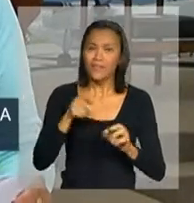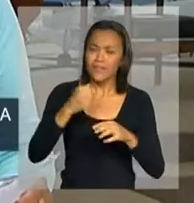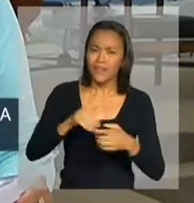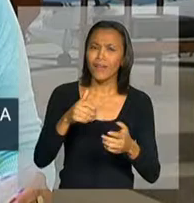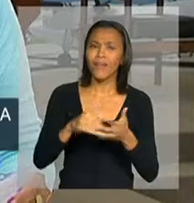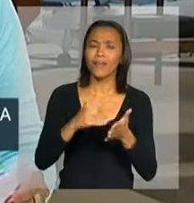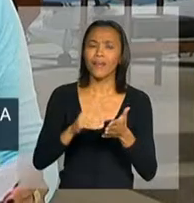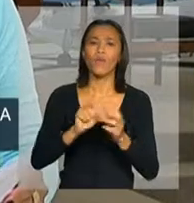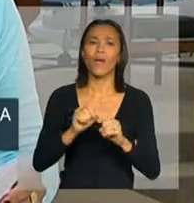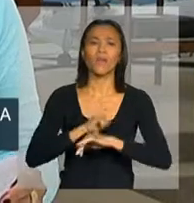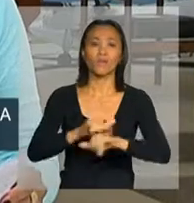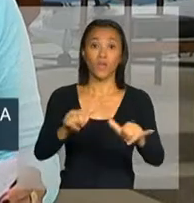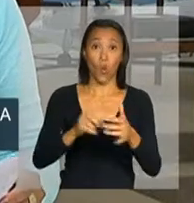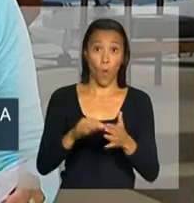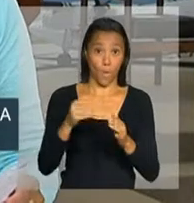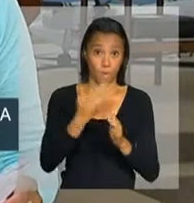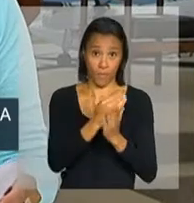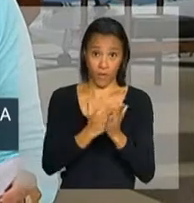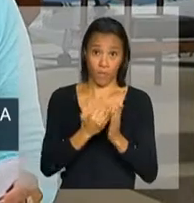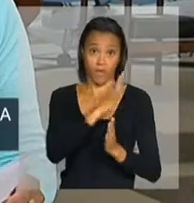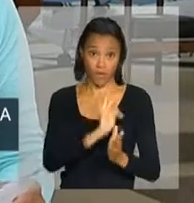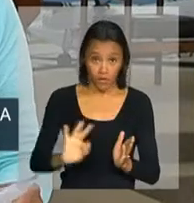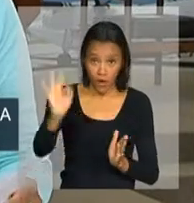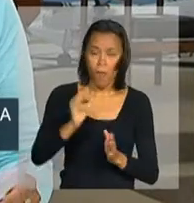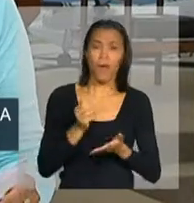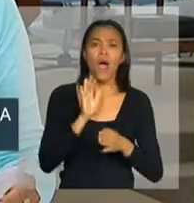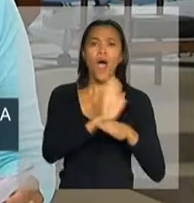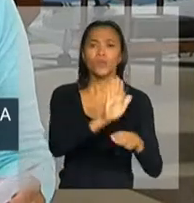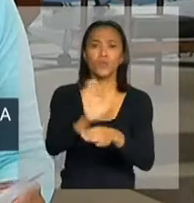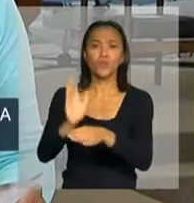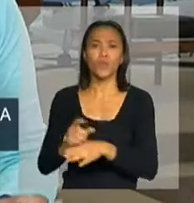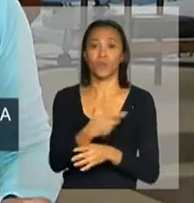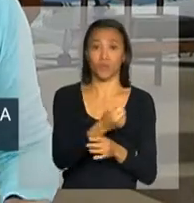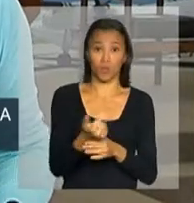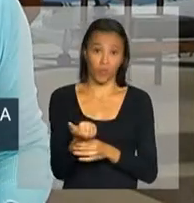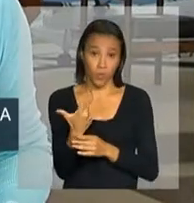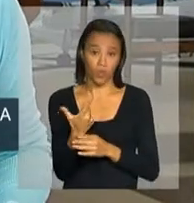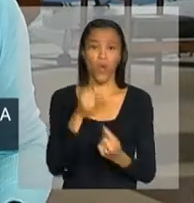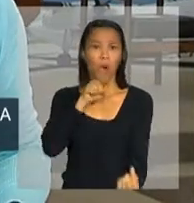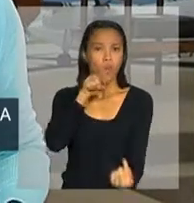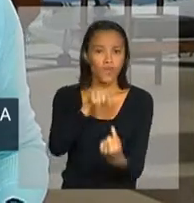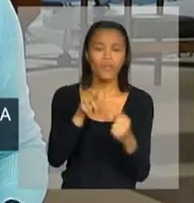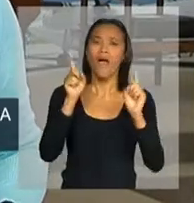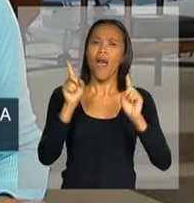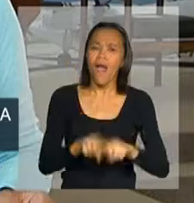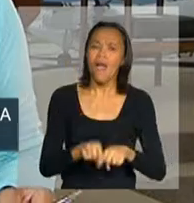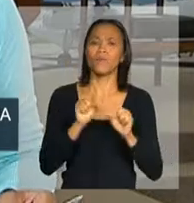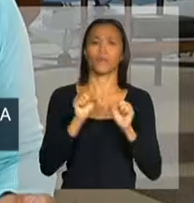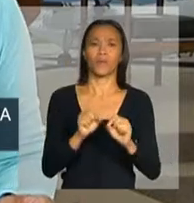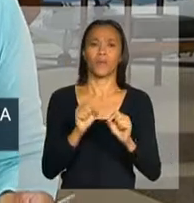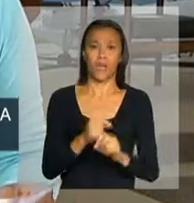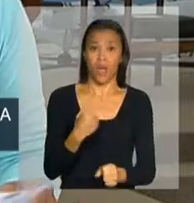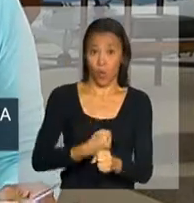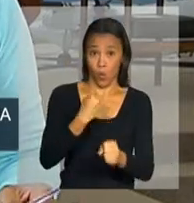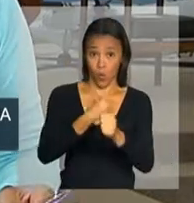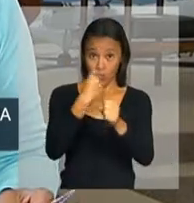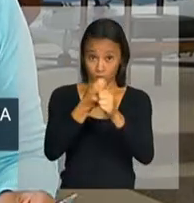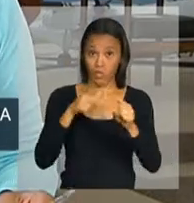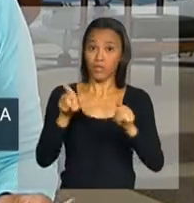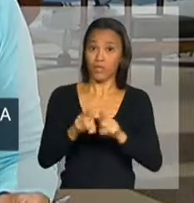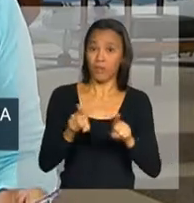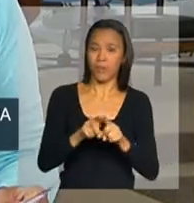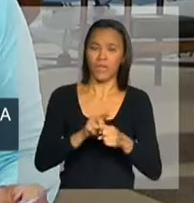anunciou o Programa Federal de Auxílio a Aeroportos 2012. O objetivo é promover a reforma, o